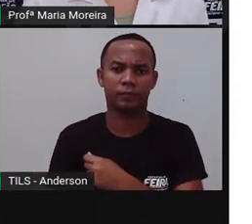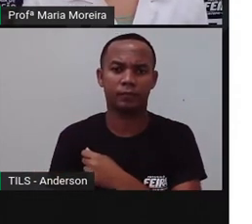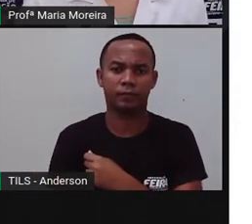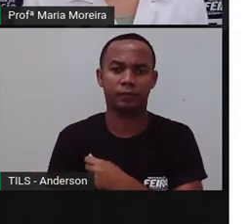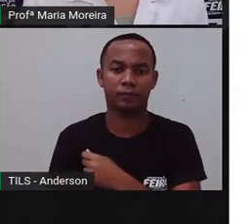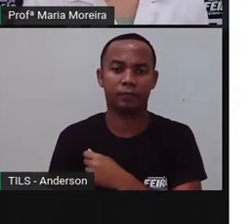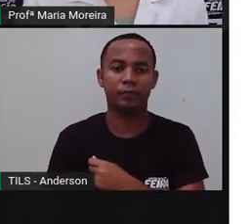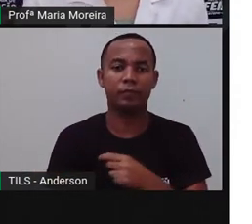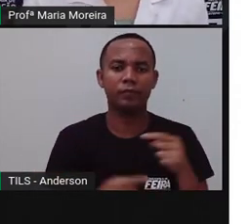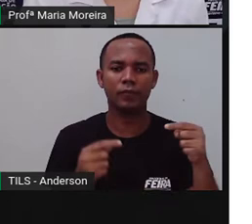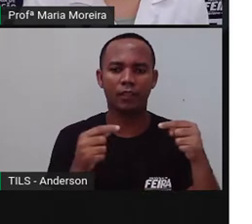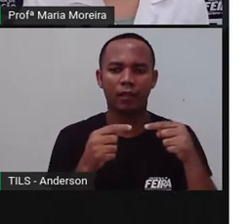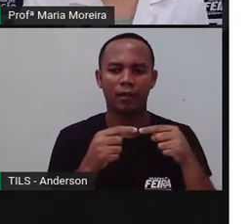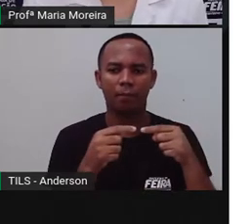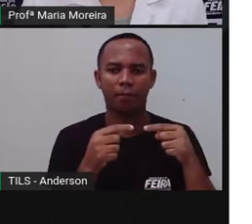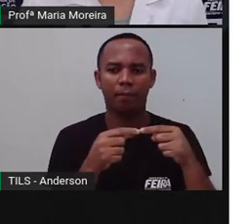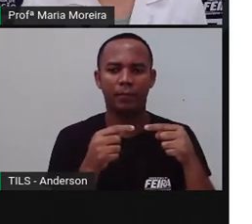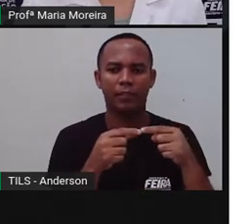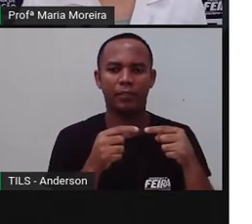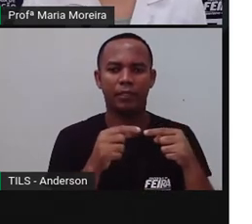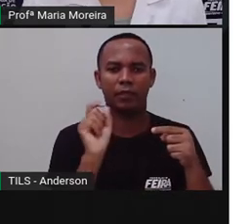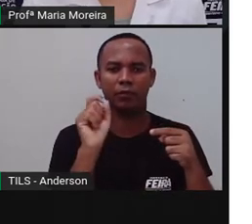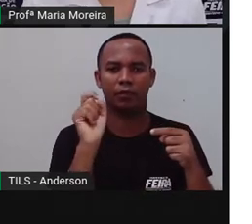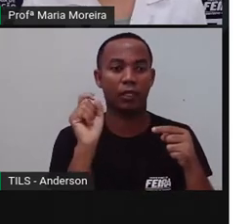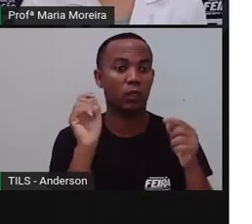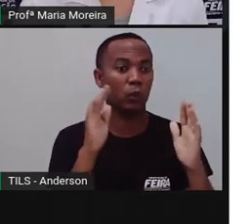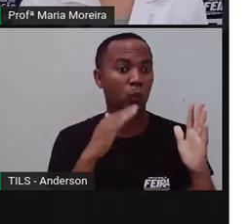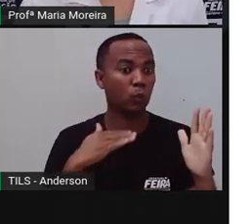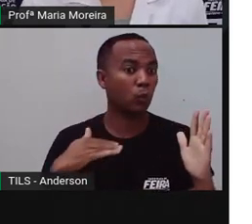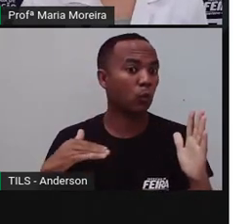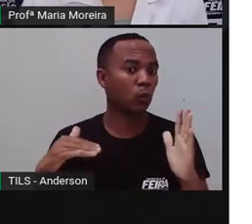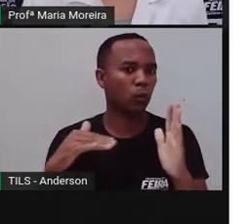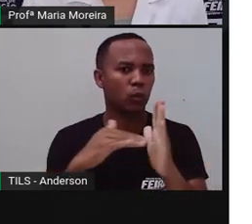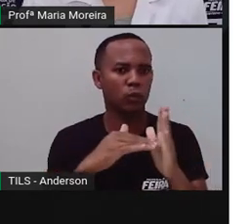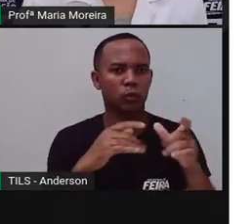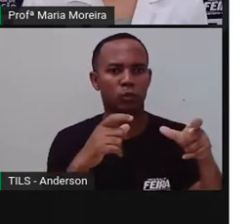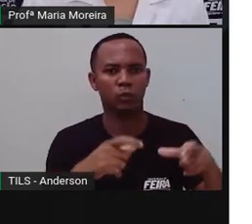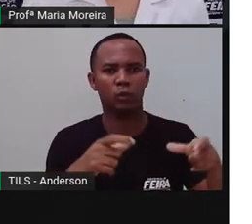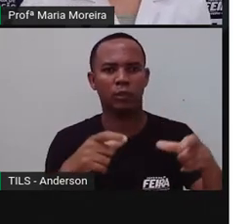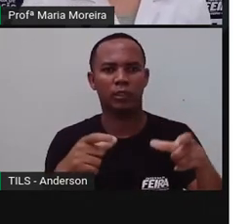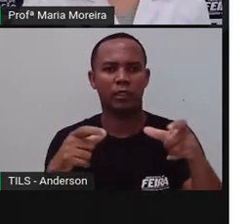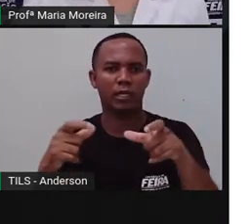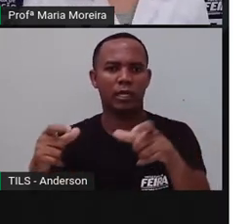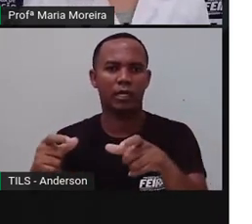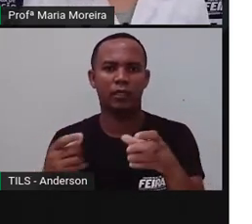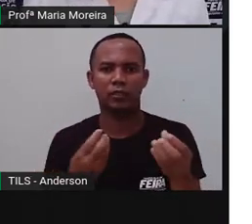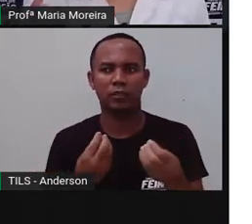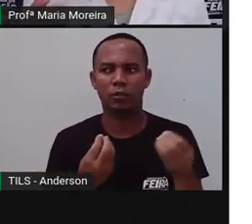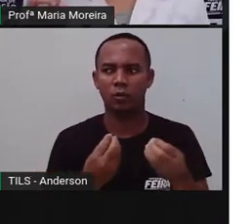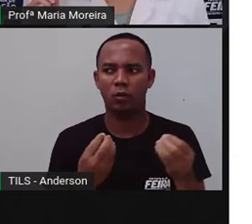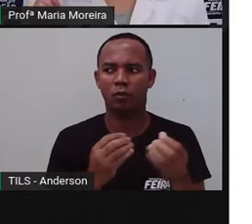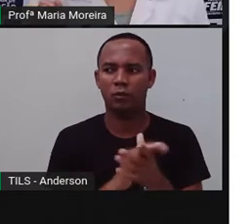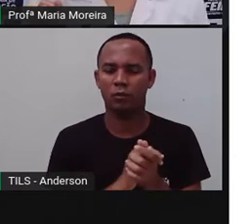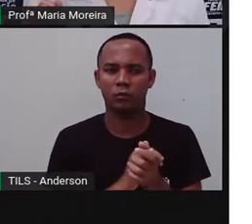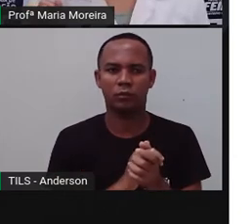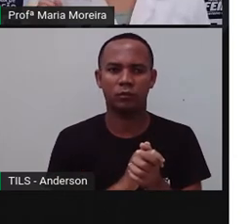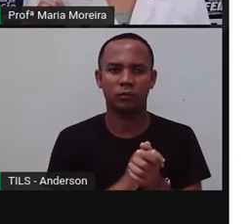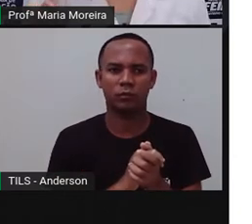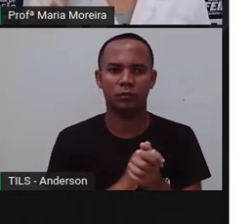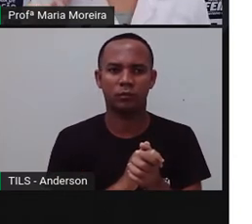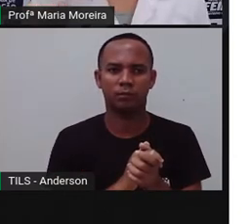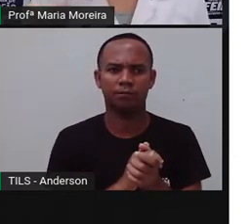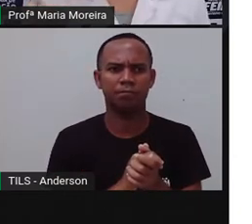Bom, o objetivo é que todos os espaços públicos se tornem lugares. Opa, peraí, na PRO. Não entendi.